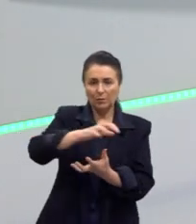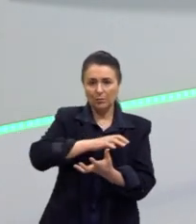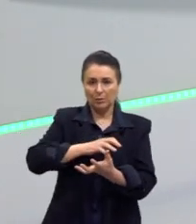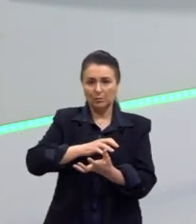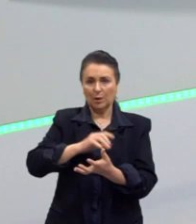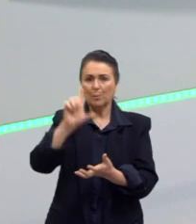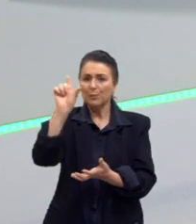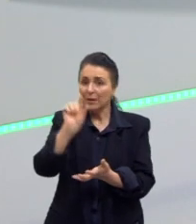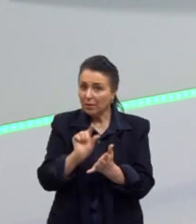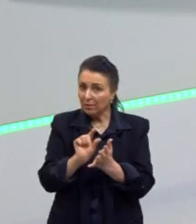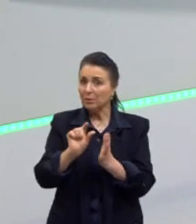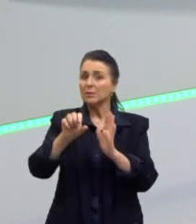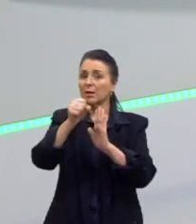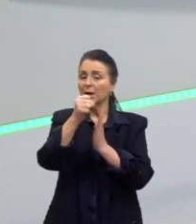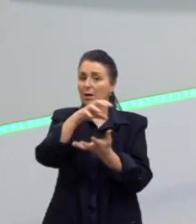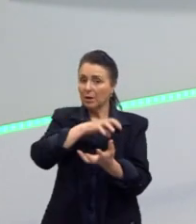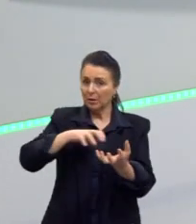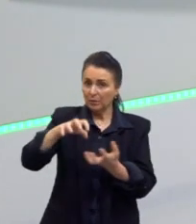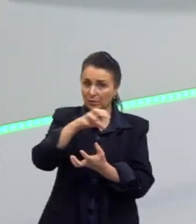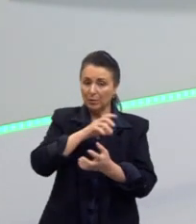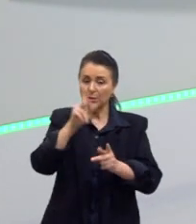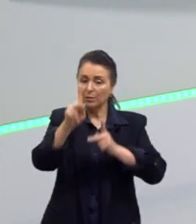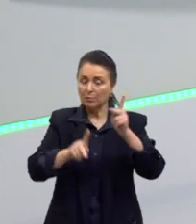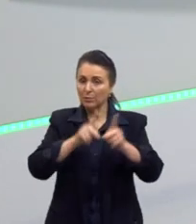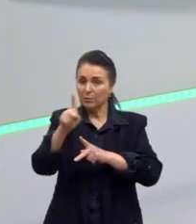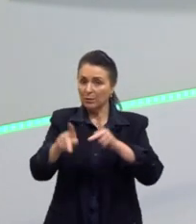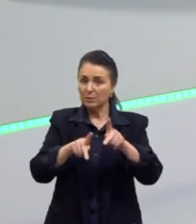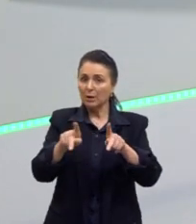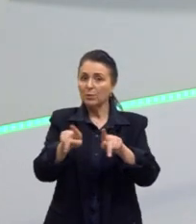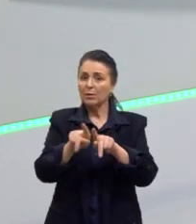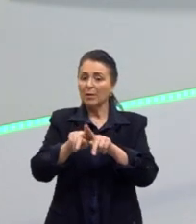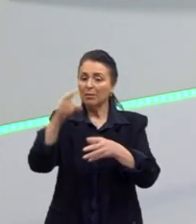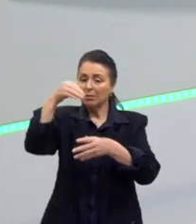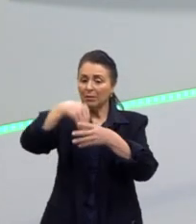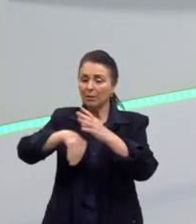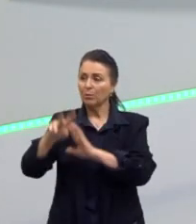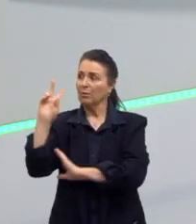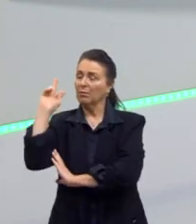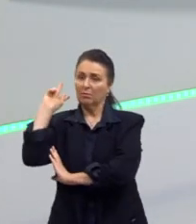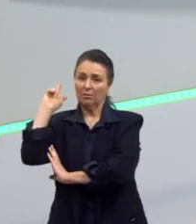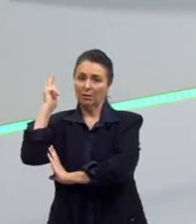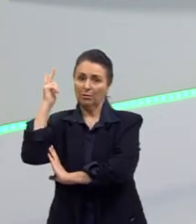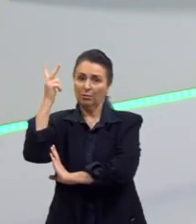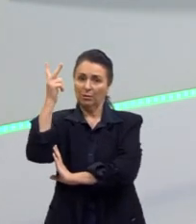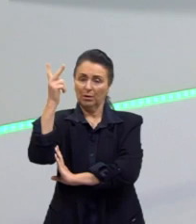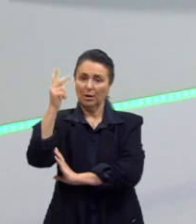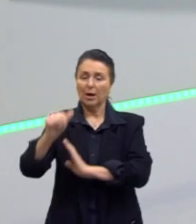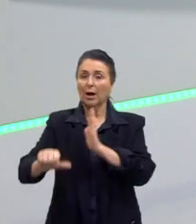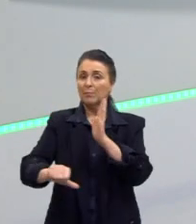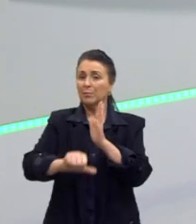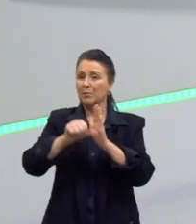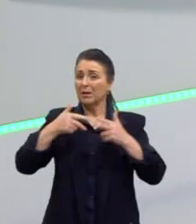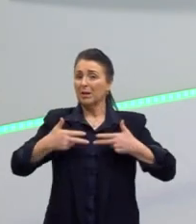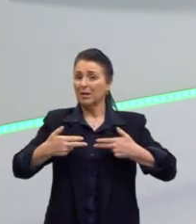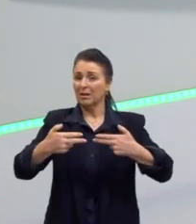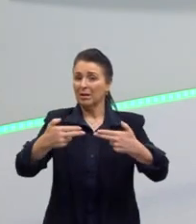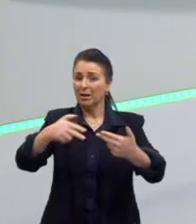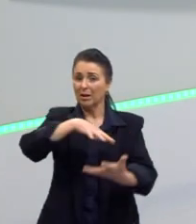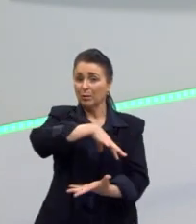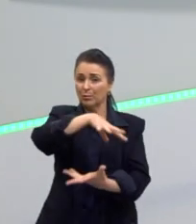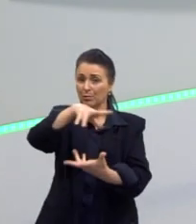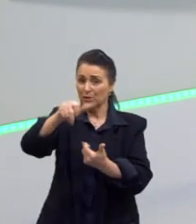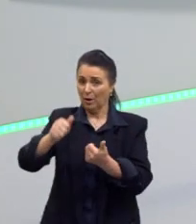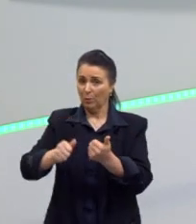pequenas revoluções, tanto da população quanto na história. A gente tem também a Primeira Guerra Mundial acontecendo nesses